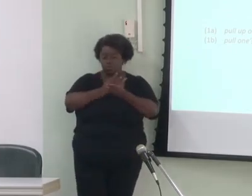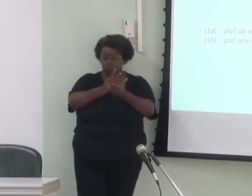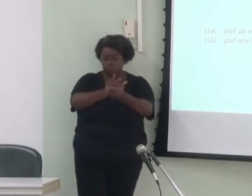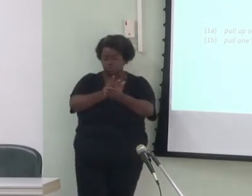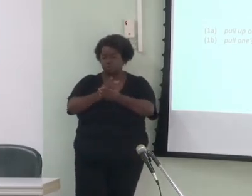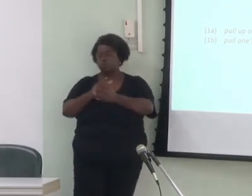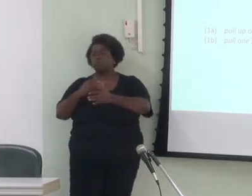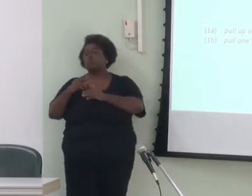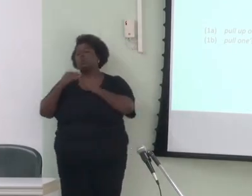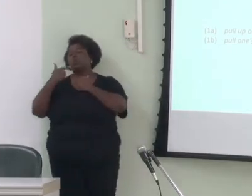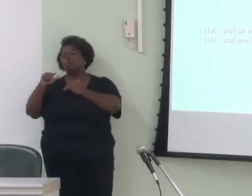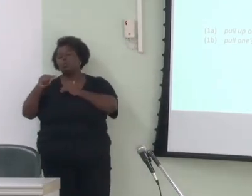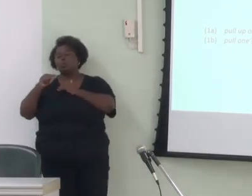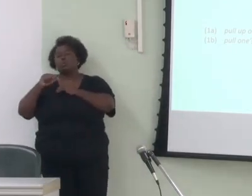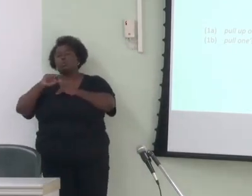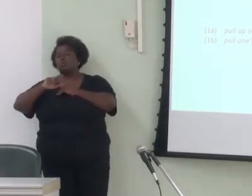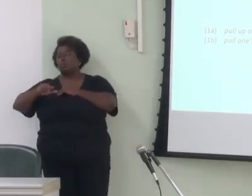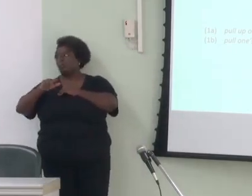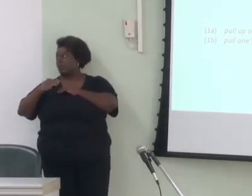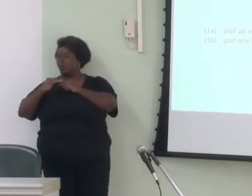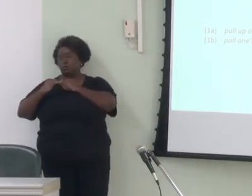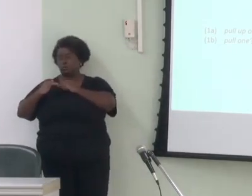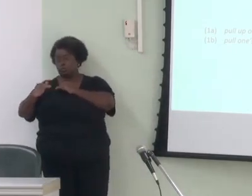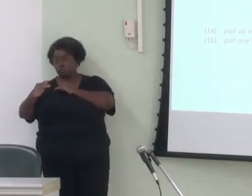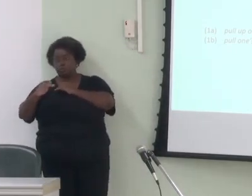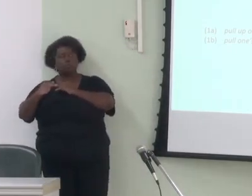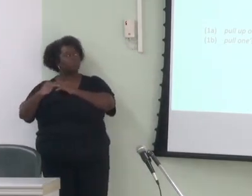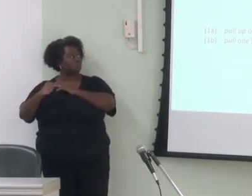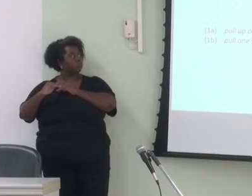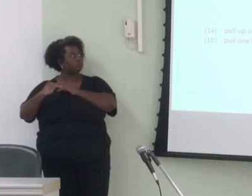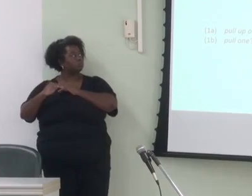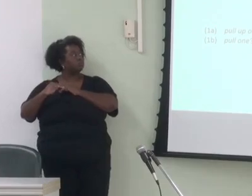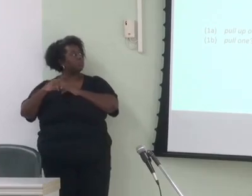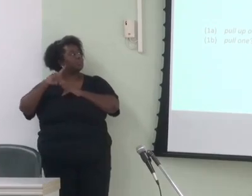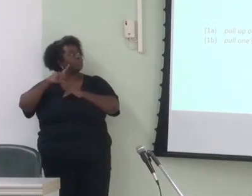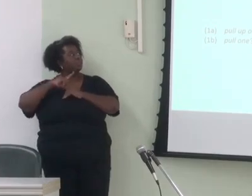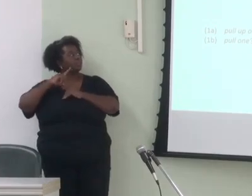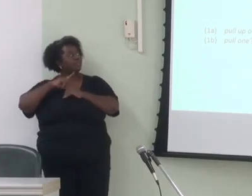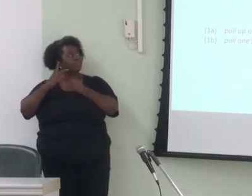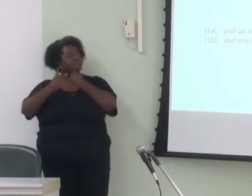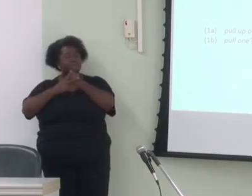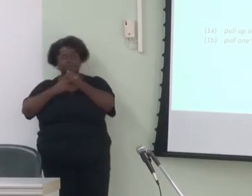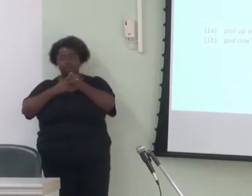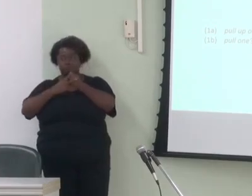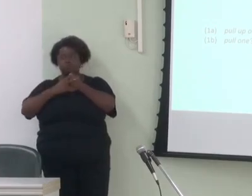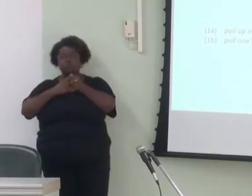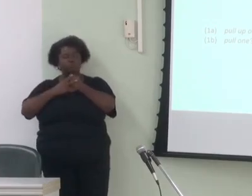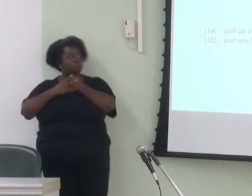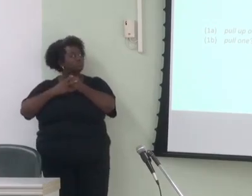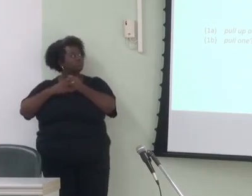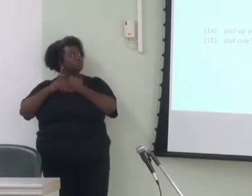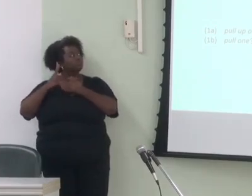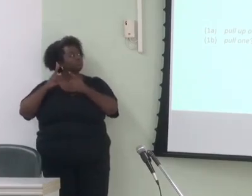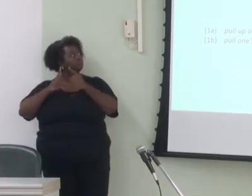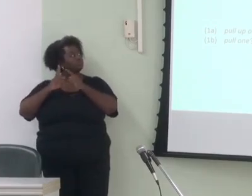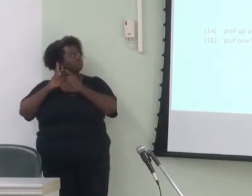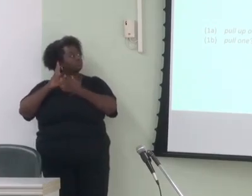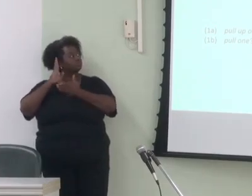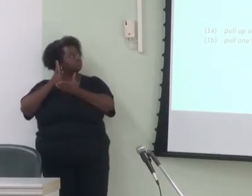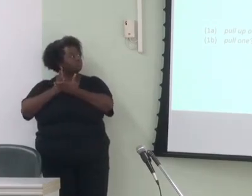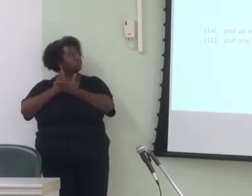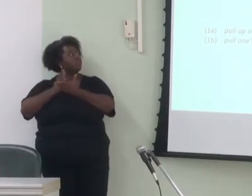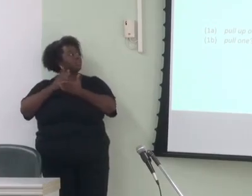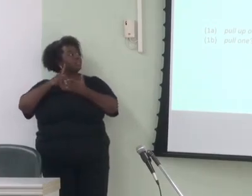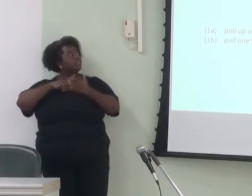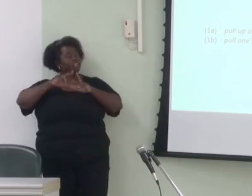descontínuo em que um SN interrompe a ordem do verbo e a preposição apesar das diferenças